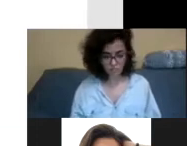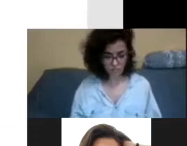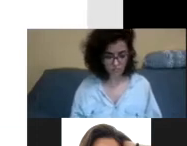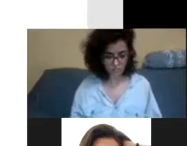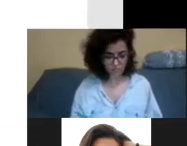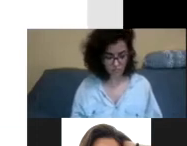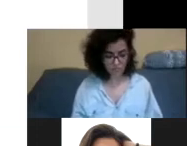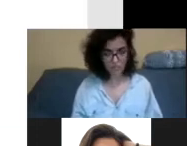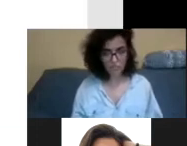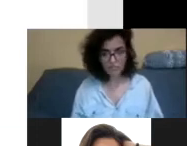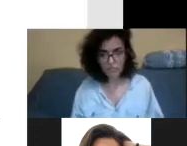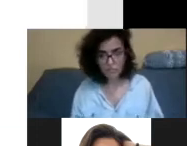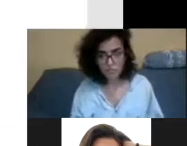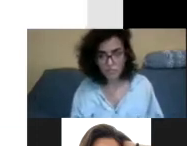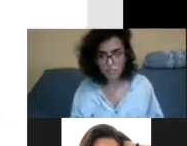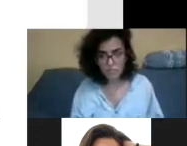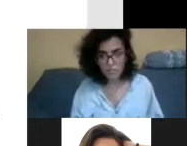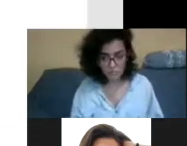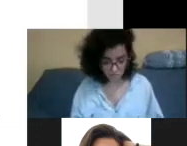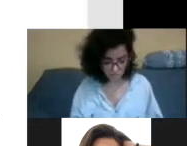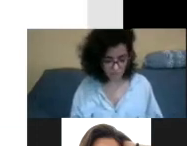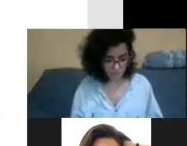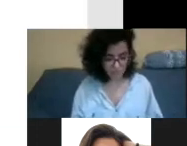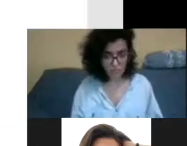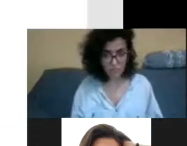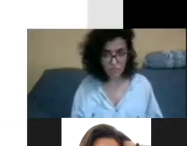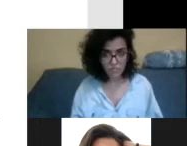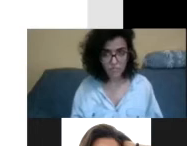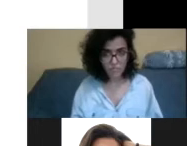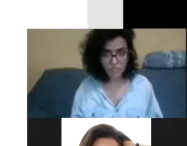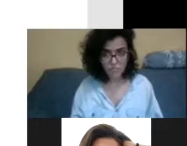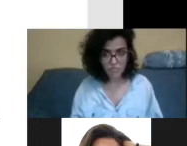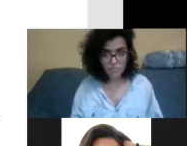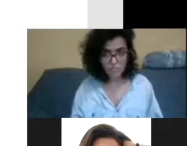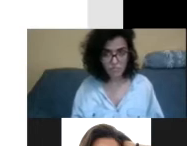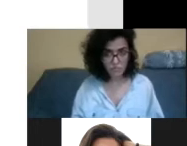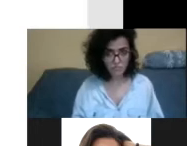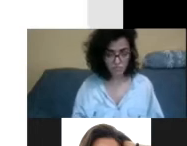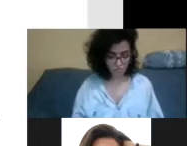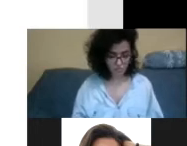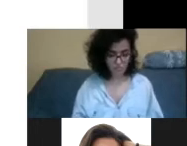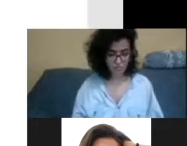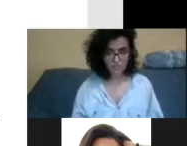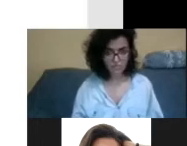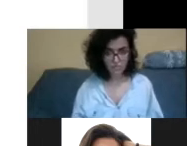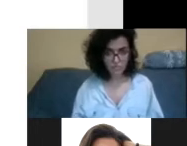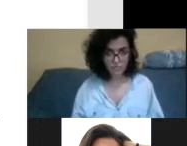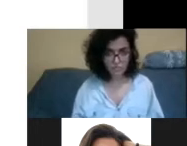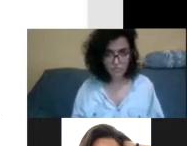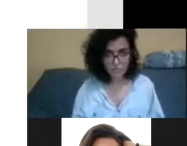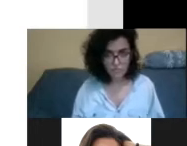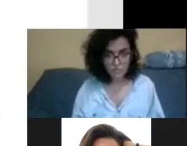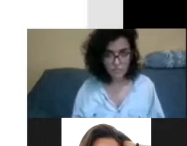mestrado agora em design, e ela trouxe aquele plain language, que é aquela que é só o texto, aqui para o Brasil.